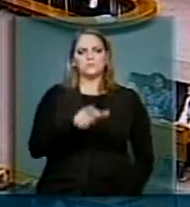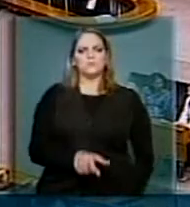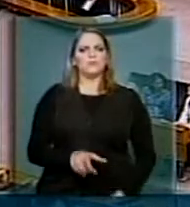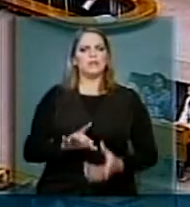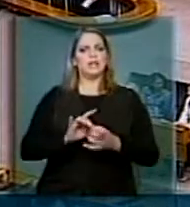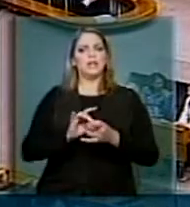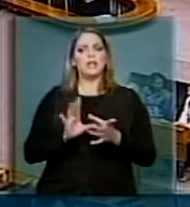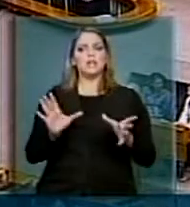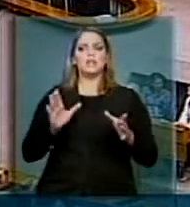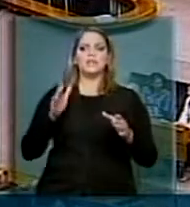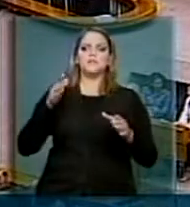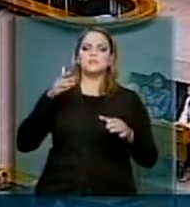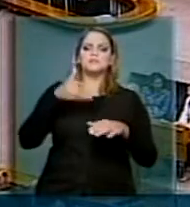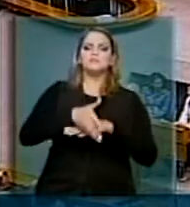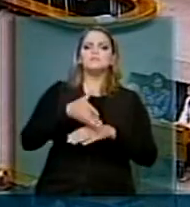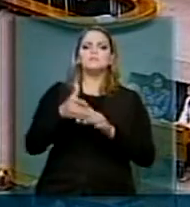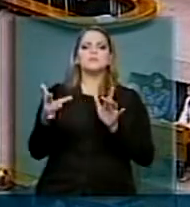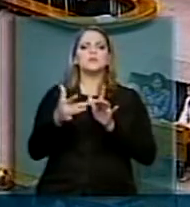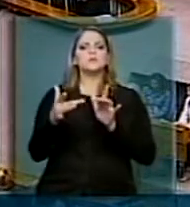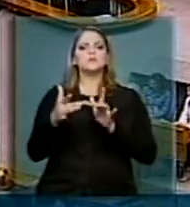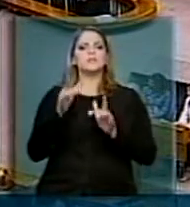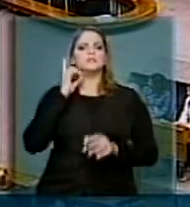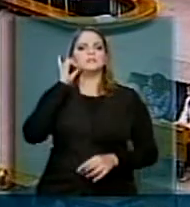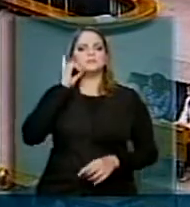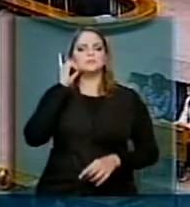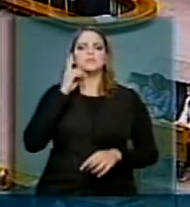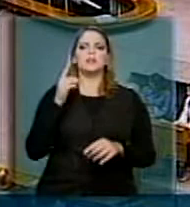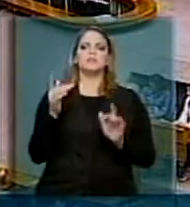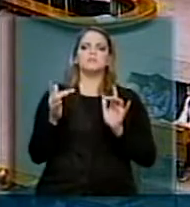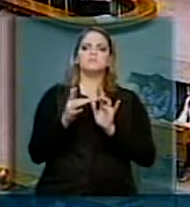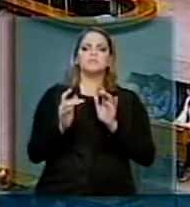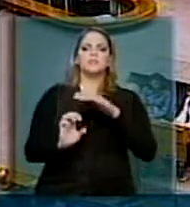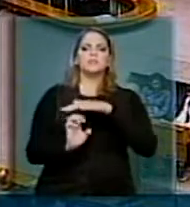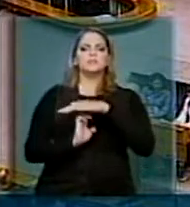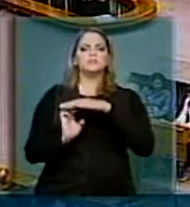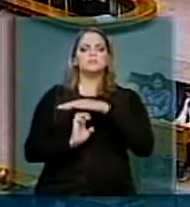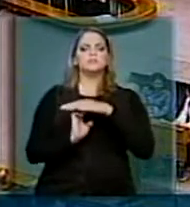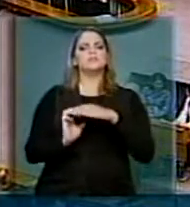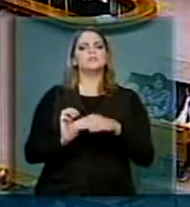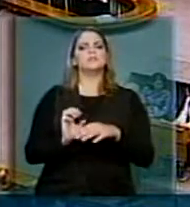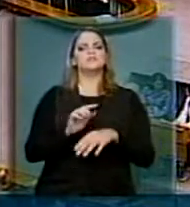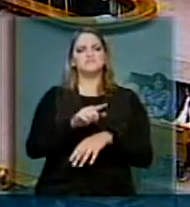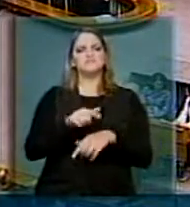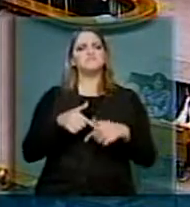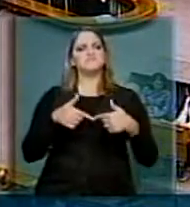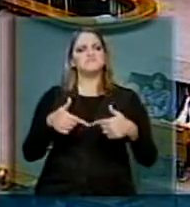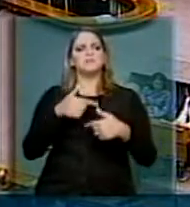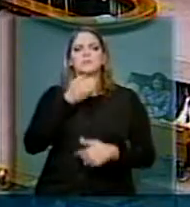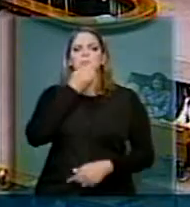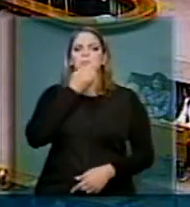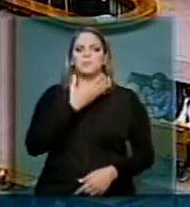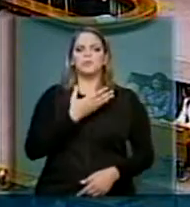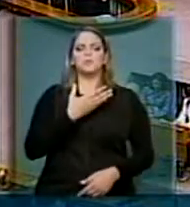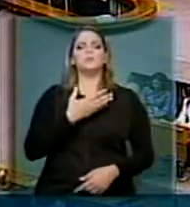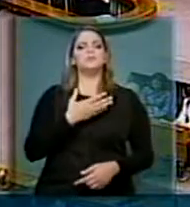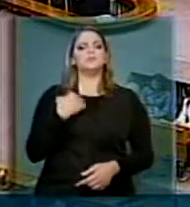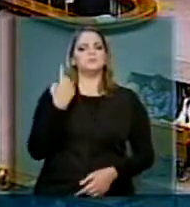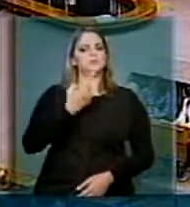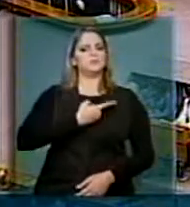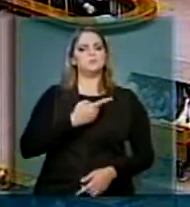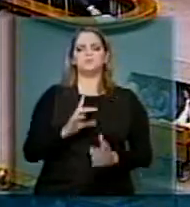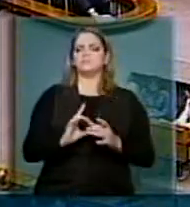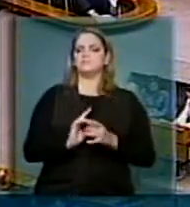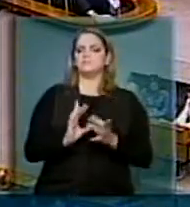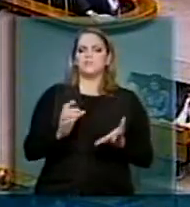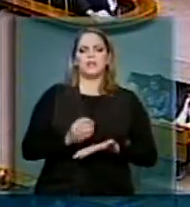livre com os parlamentares, com as instituições, você tem conduzido também essa entidade, nós nos colocamos aqui,